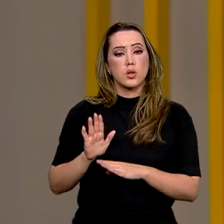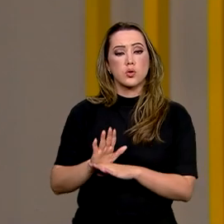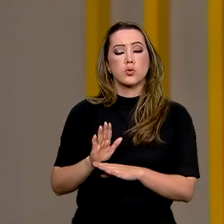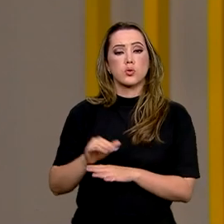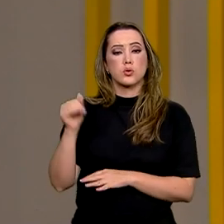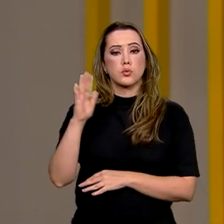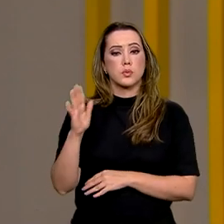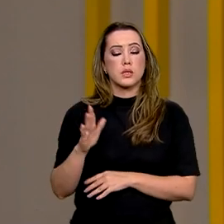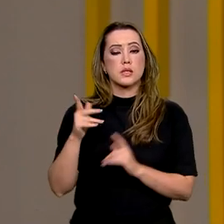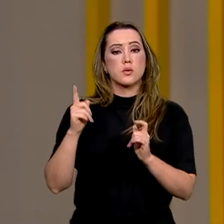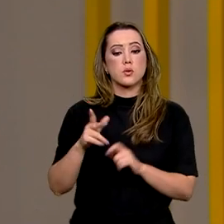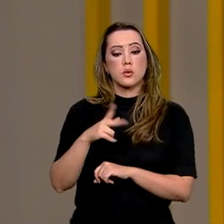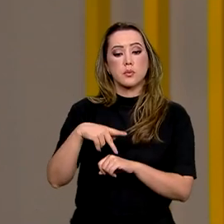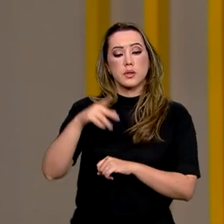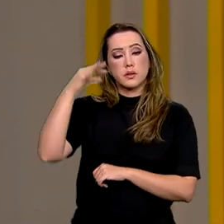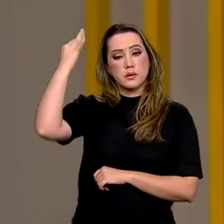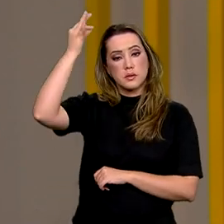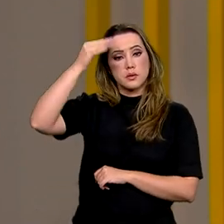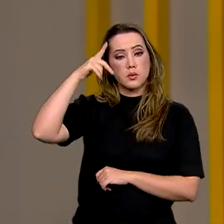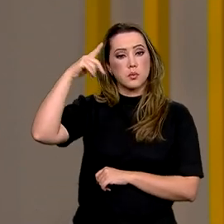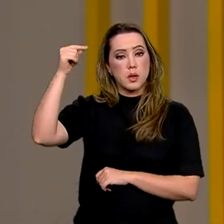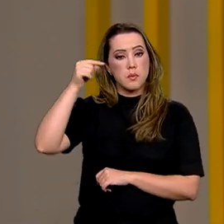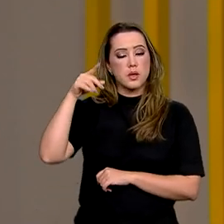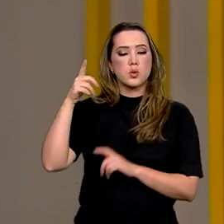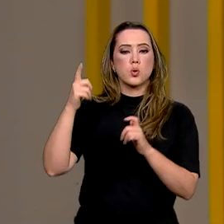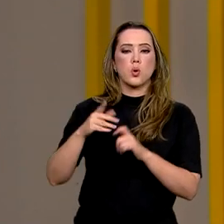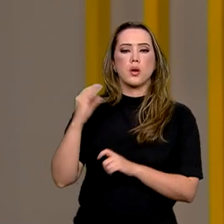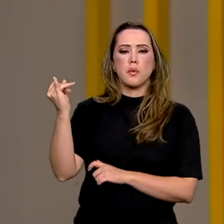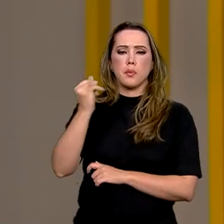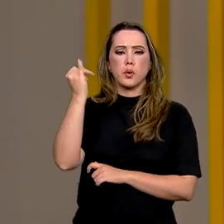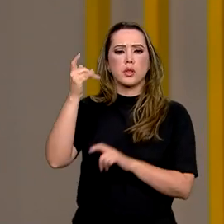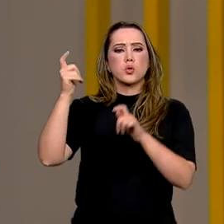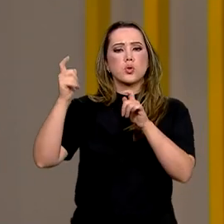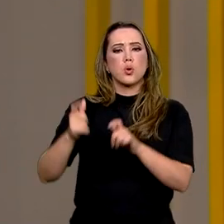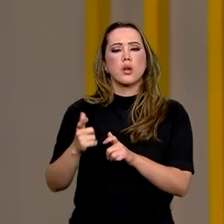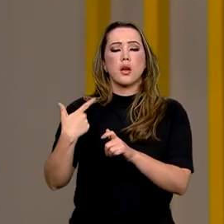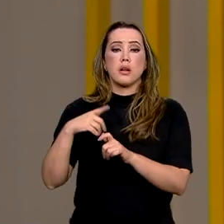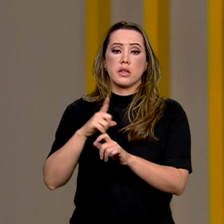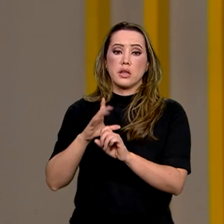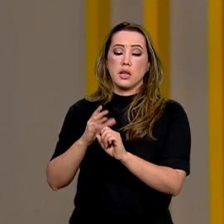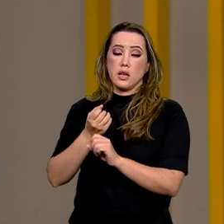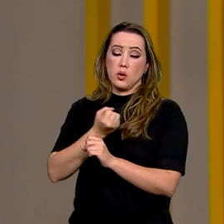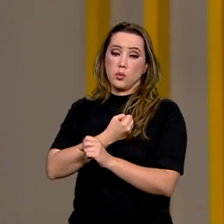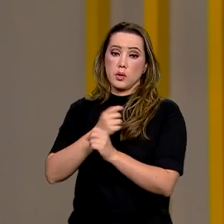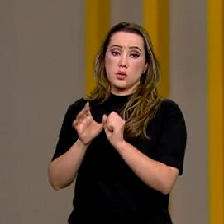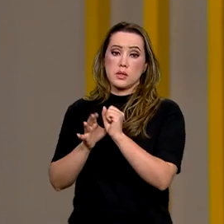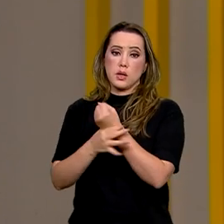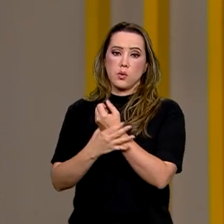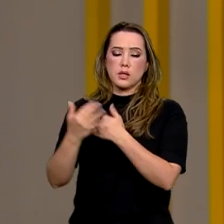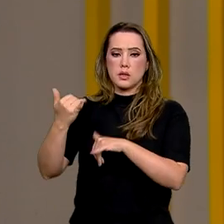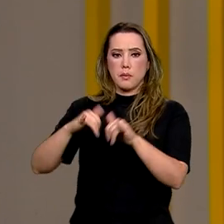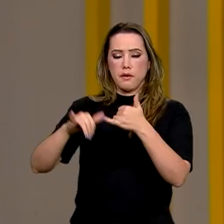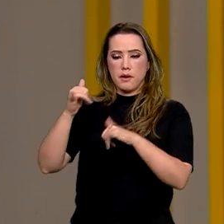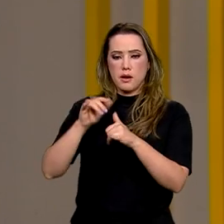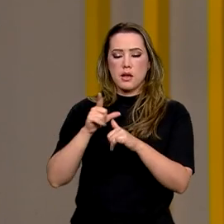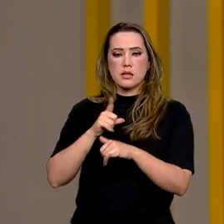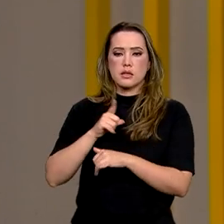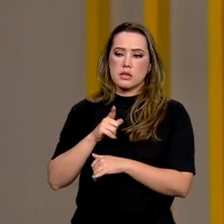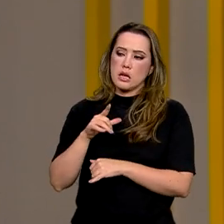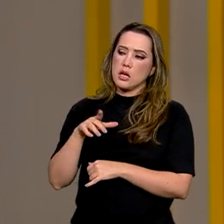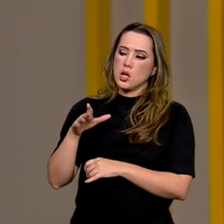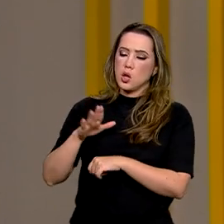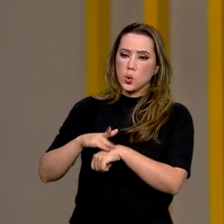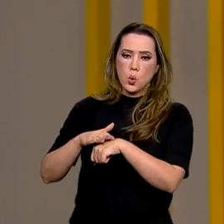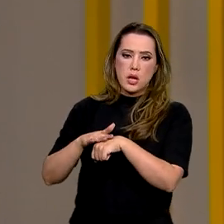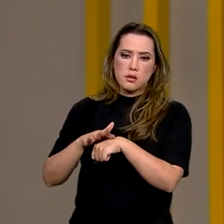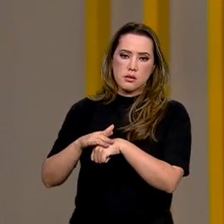São Tomé e Príncipe se tornou um país referência na região, o único com nível de segurança para diagnóstico da doença. Veja na